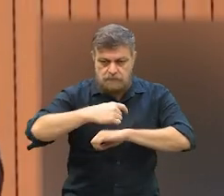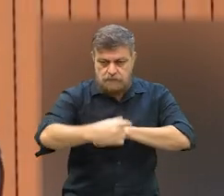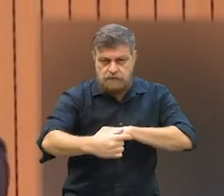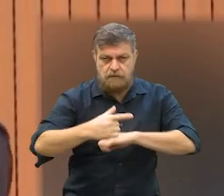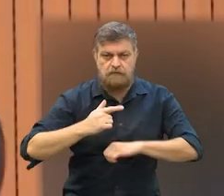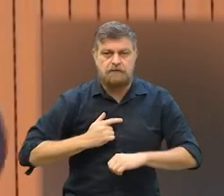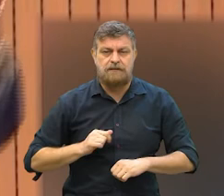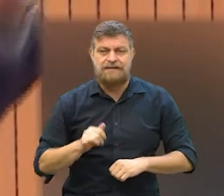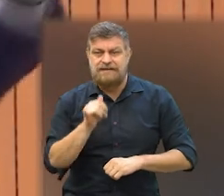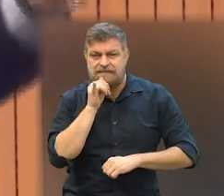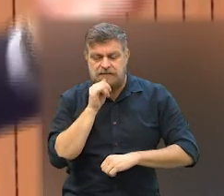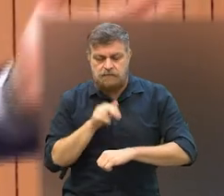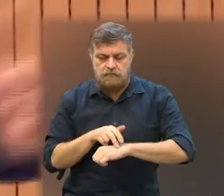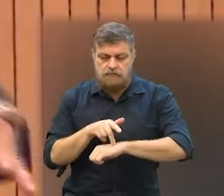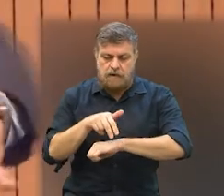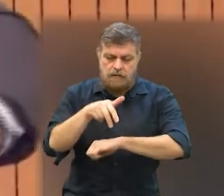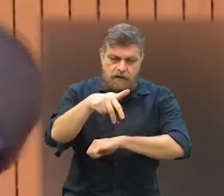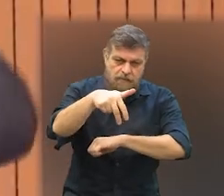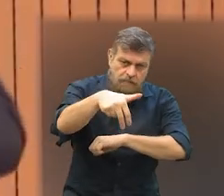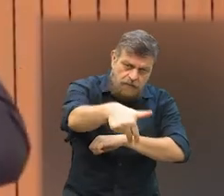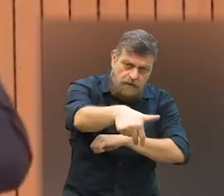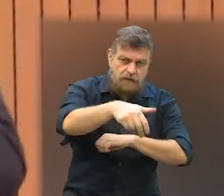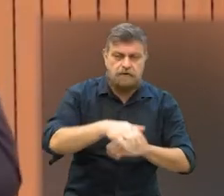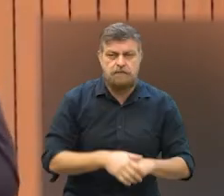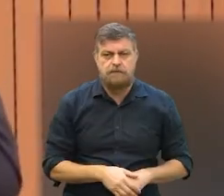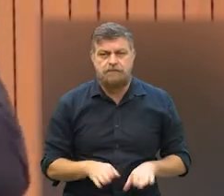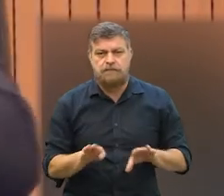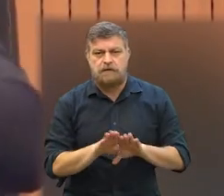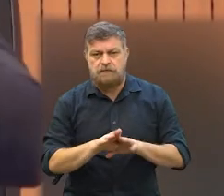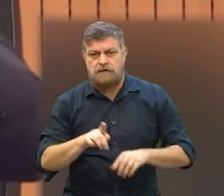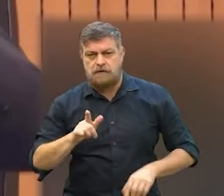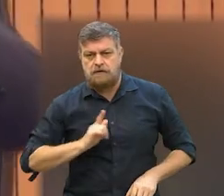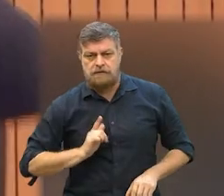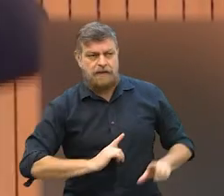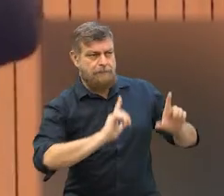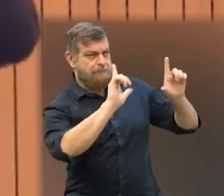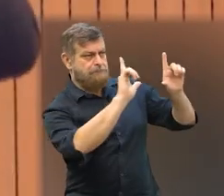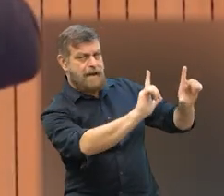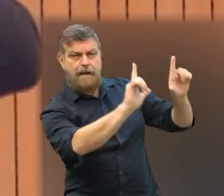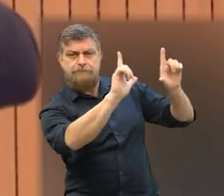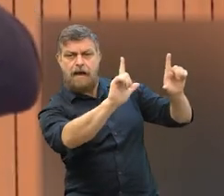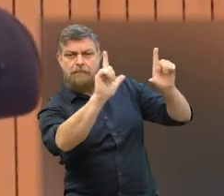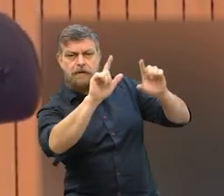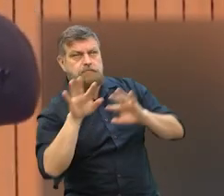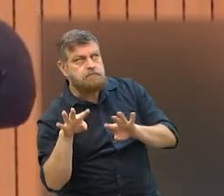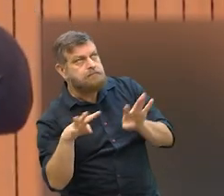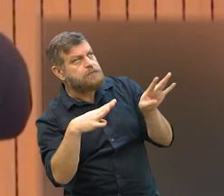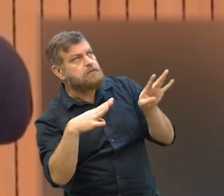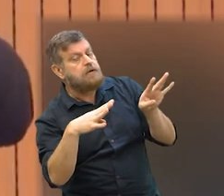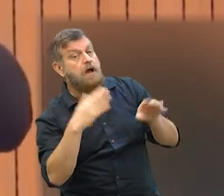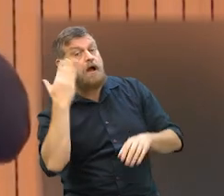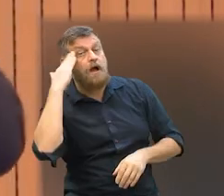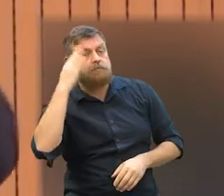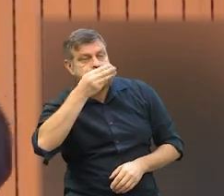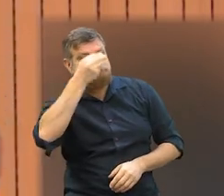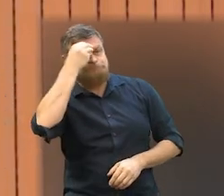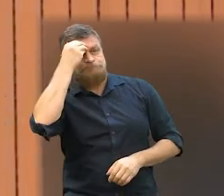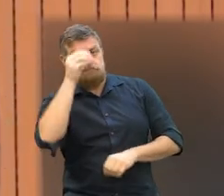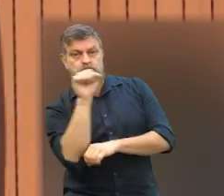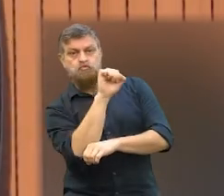sinalização, você coloca a lombofaixa, a passagem elevada, você coloca várias placas de sinalização,